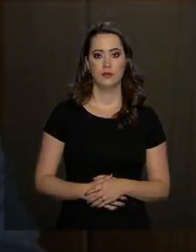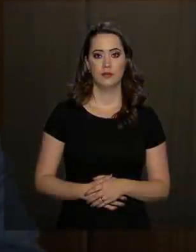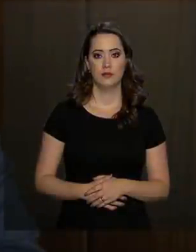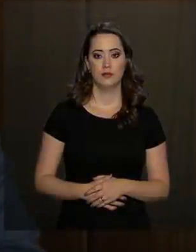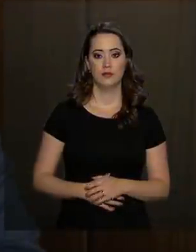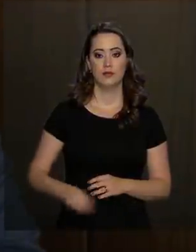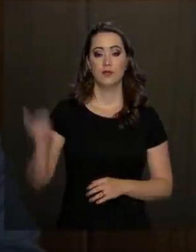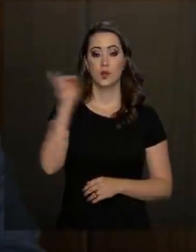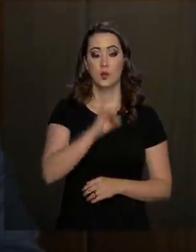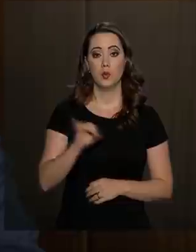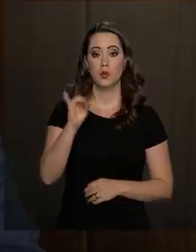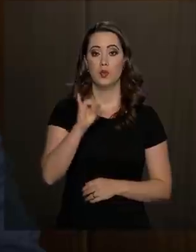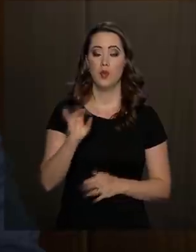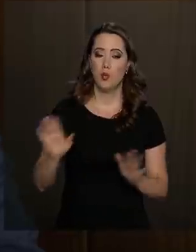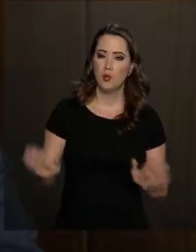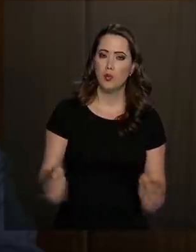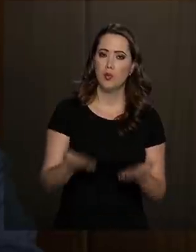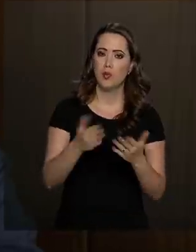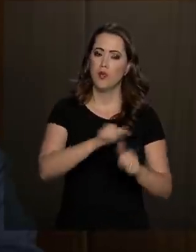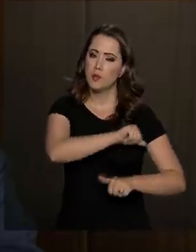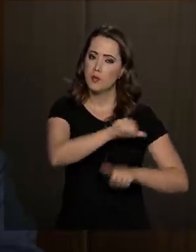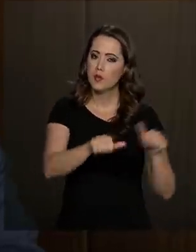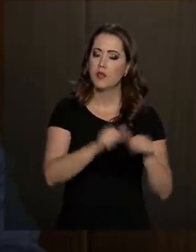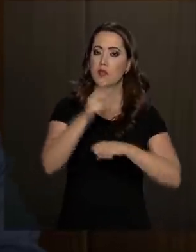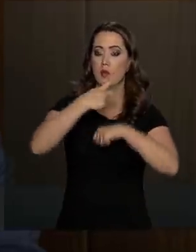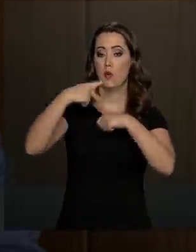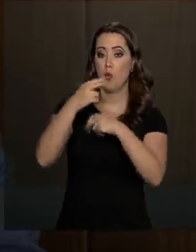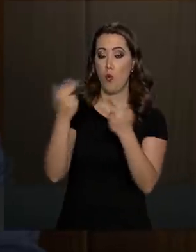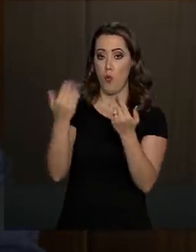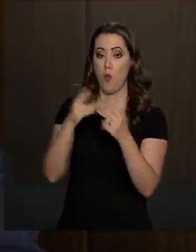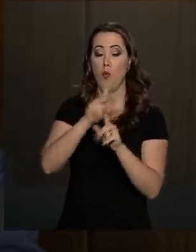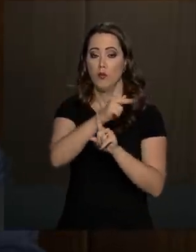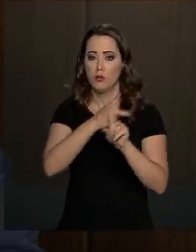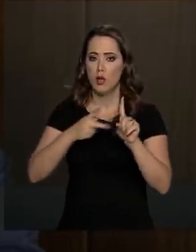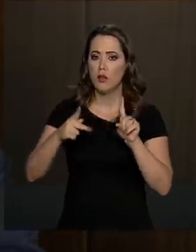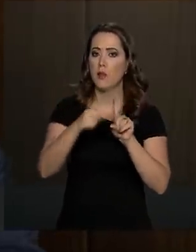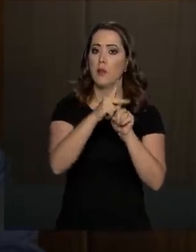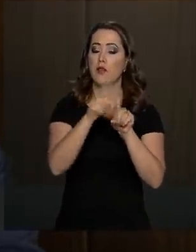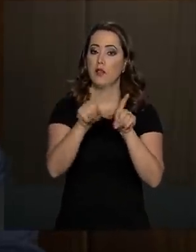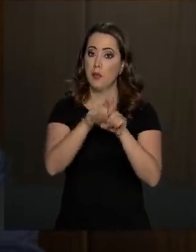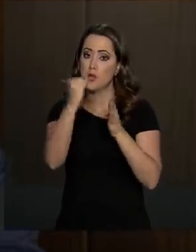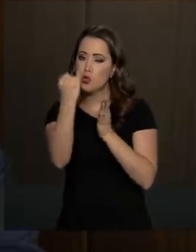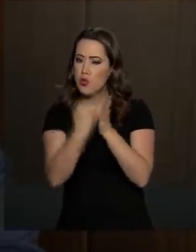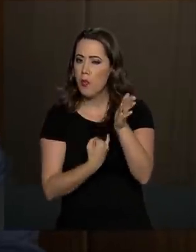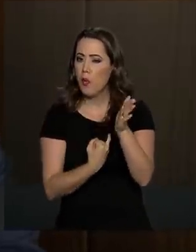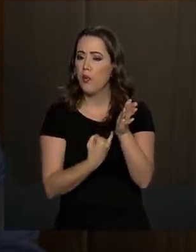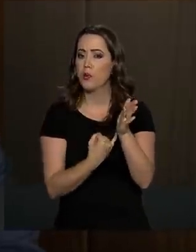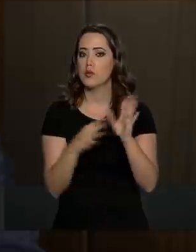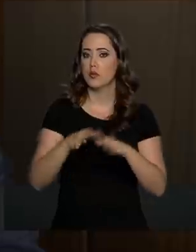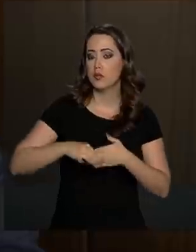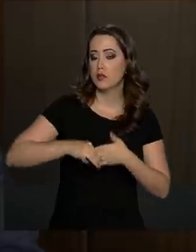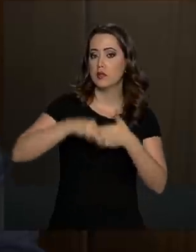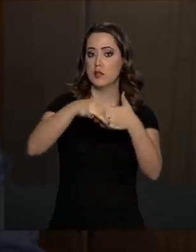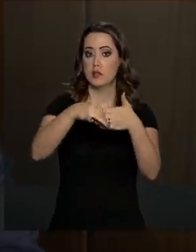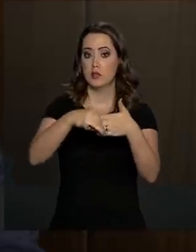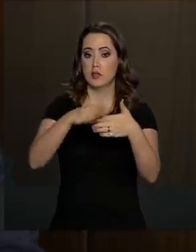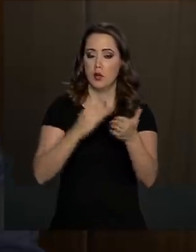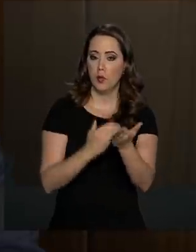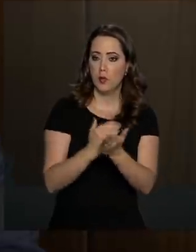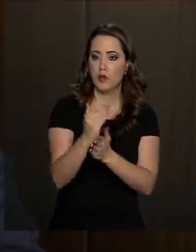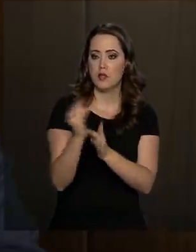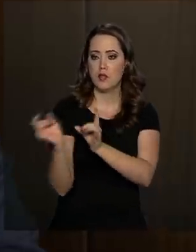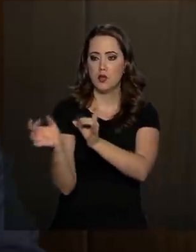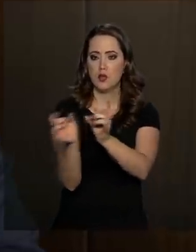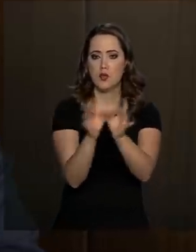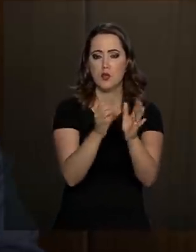Olá, promover reformas no país, como a da Previdência e a Tributária, liderar o processo de privatizações,